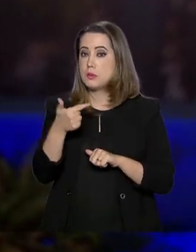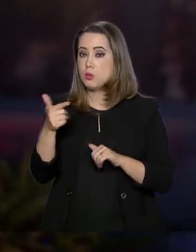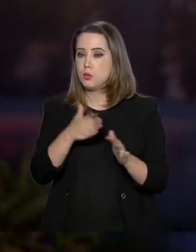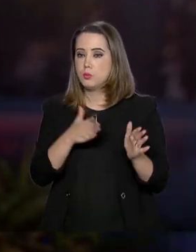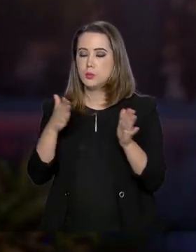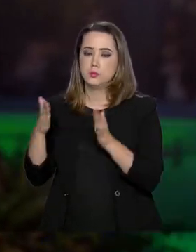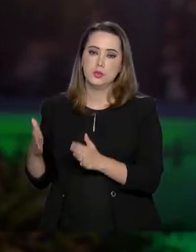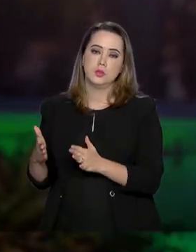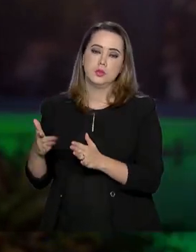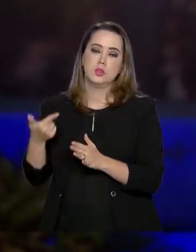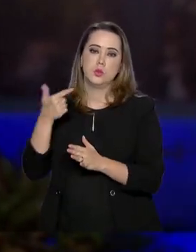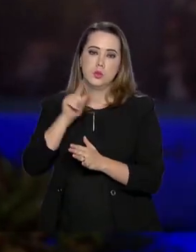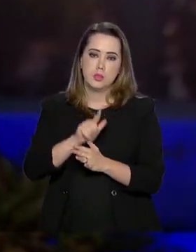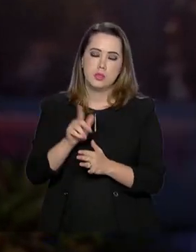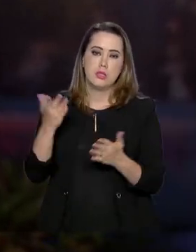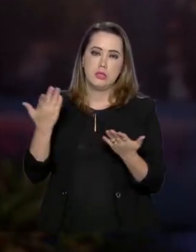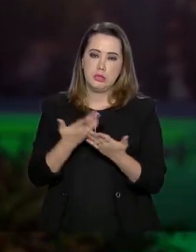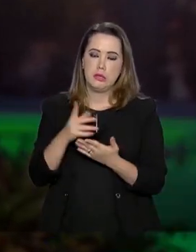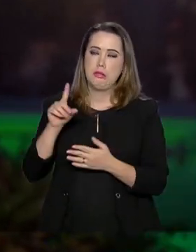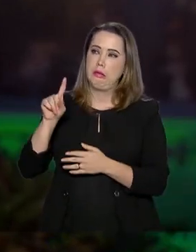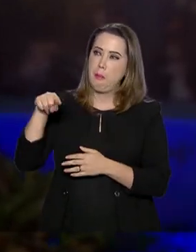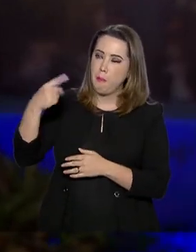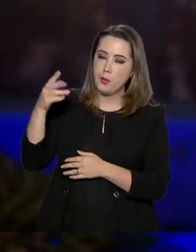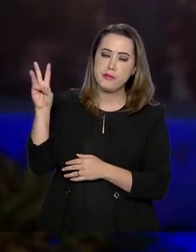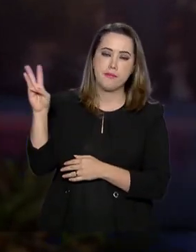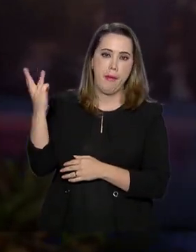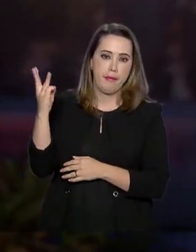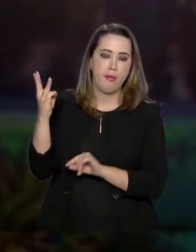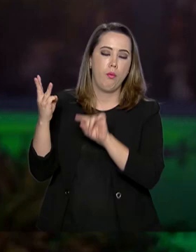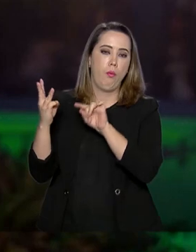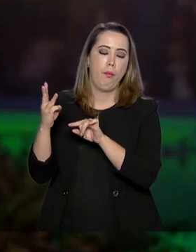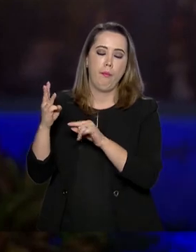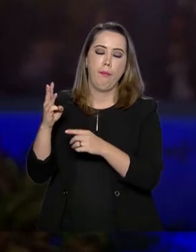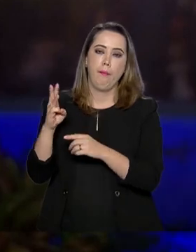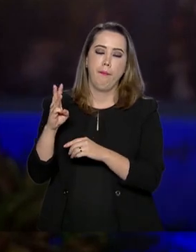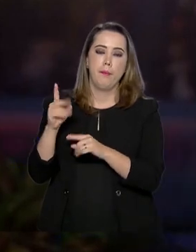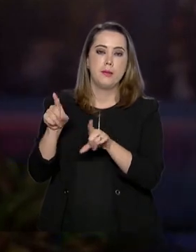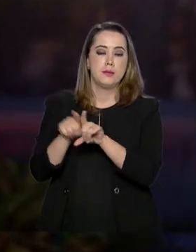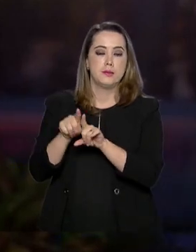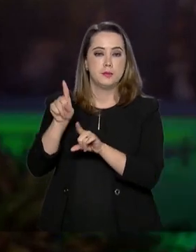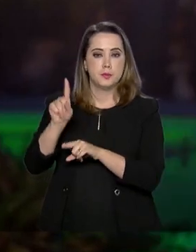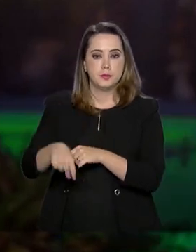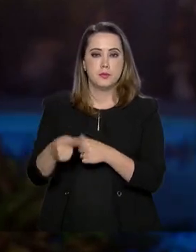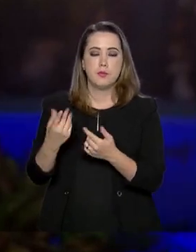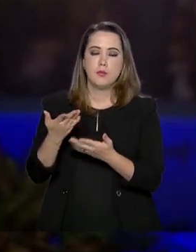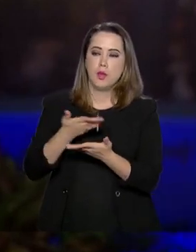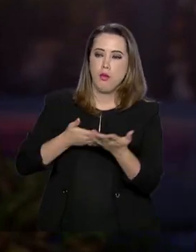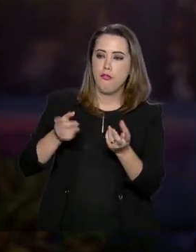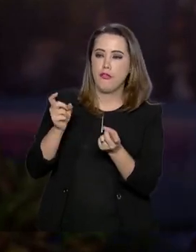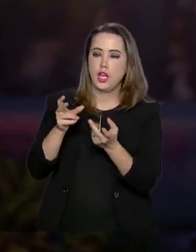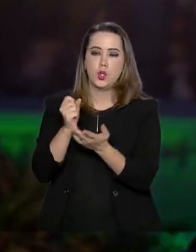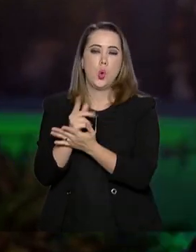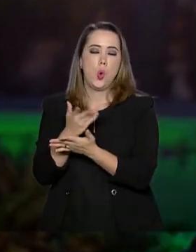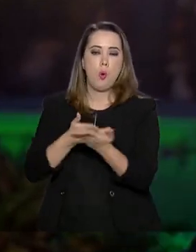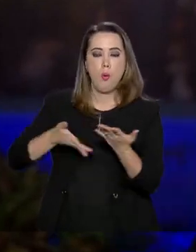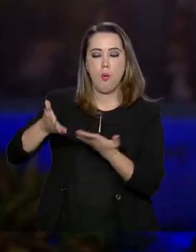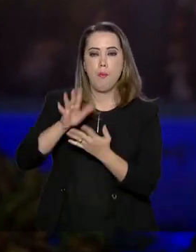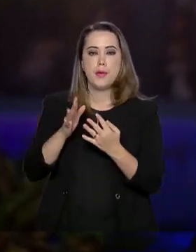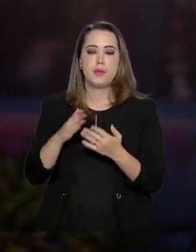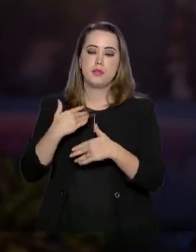projeto de Alcântara, que vai ser os planos locais, os planos de negócio, toda a parte de desenvolvimento